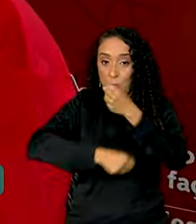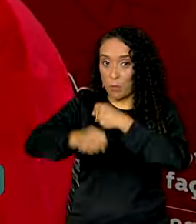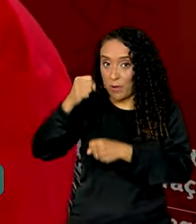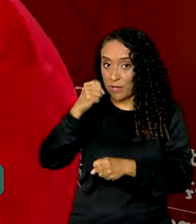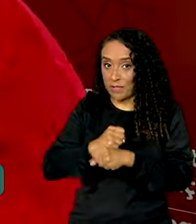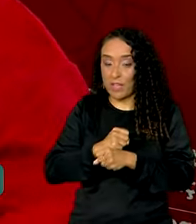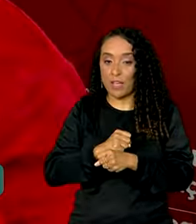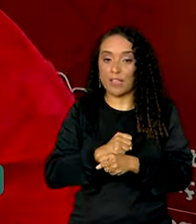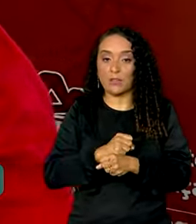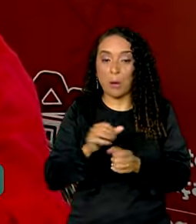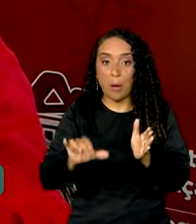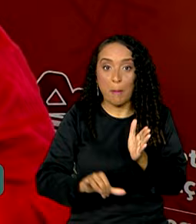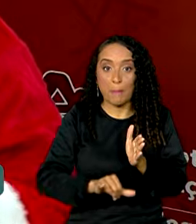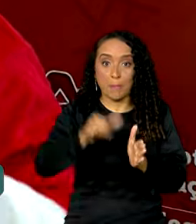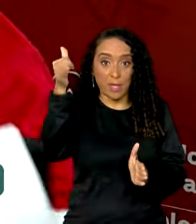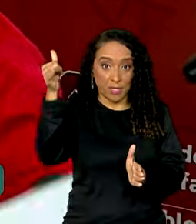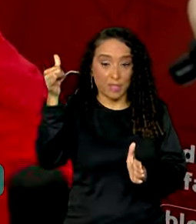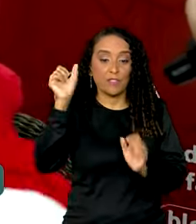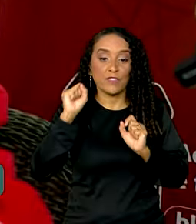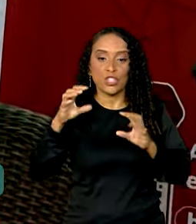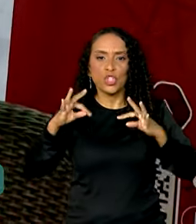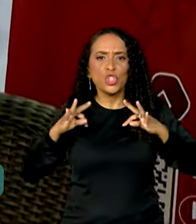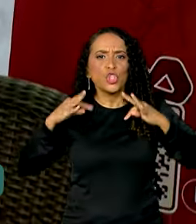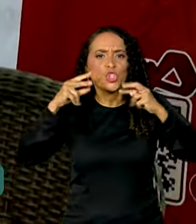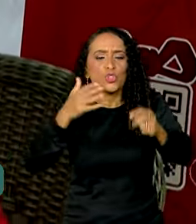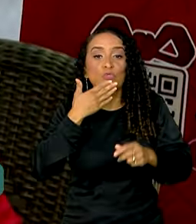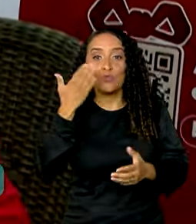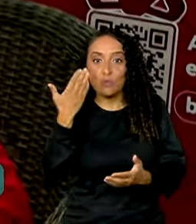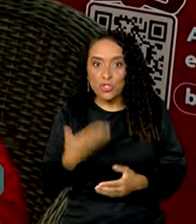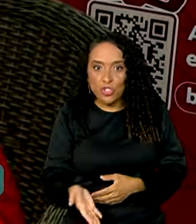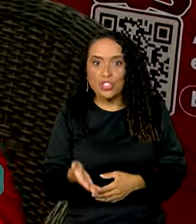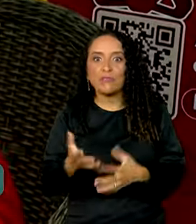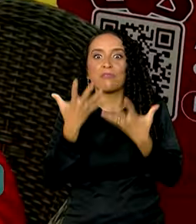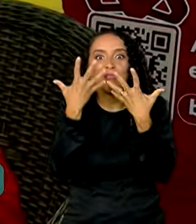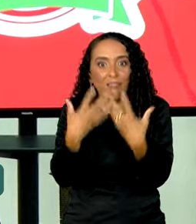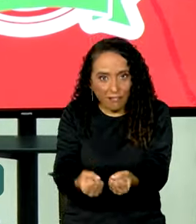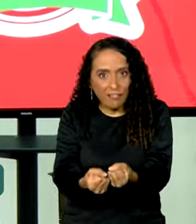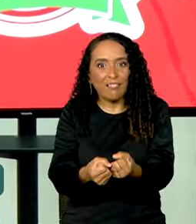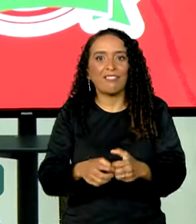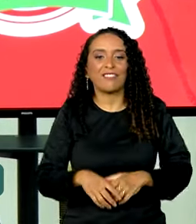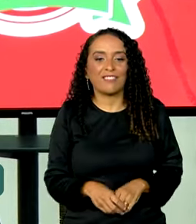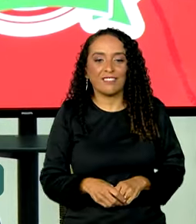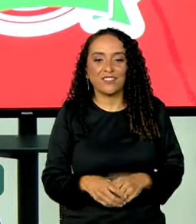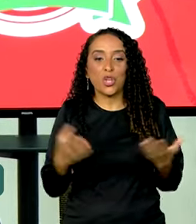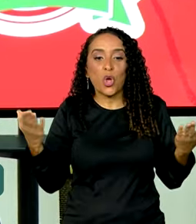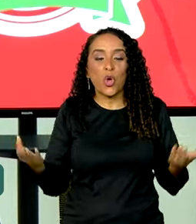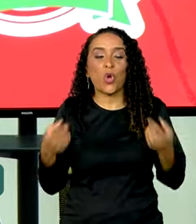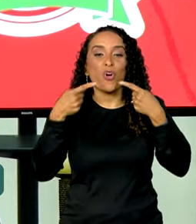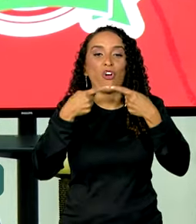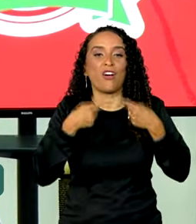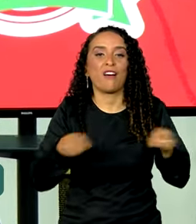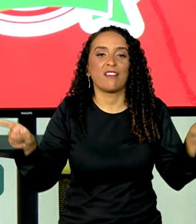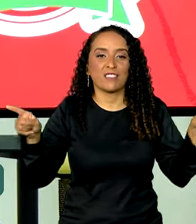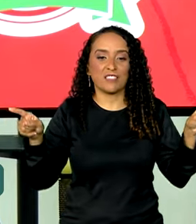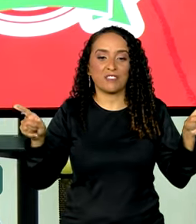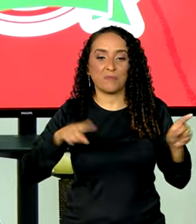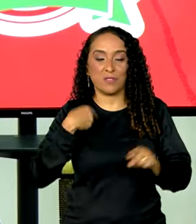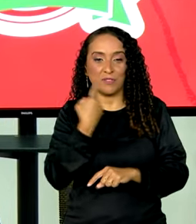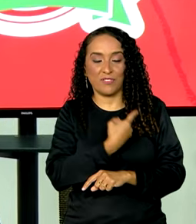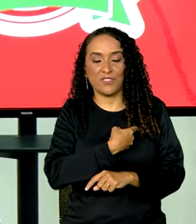passado, pela primeira vez, todos os pedidos foram atendidos. Hoje é o lançamento da